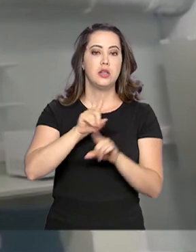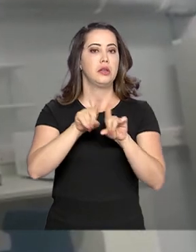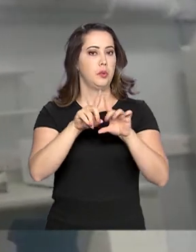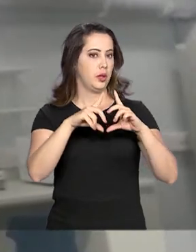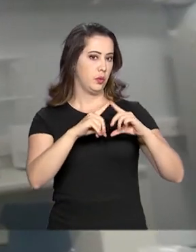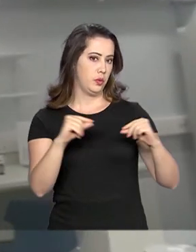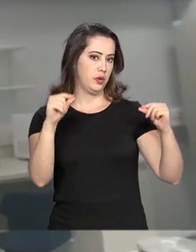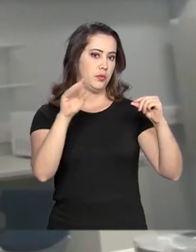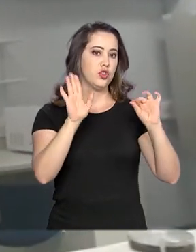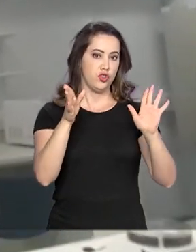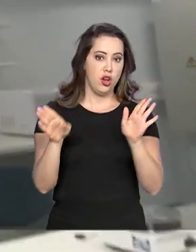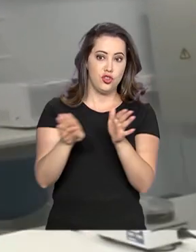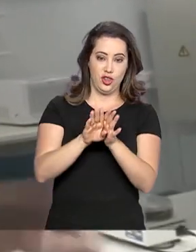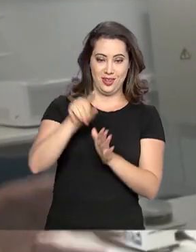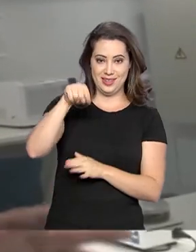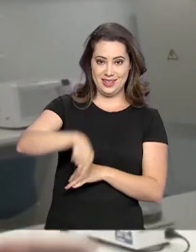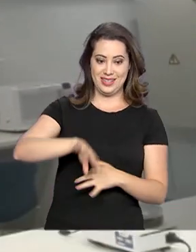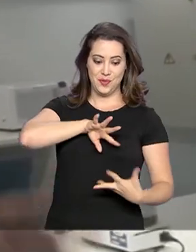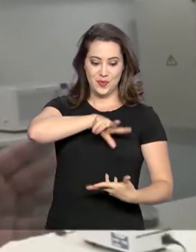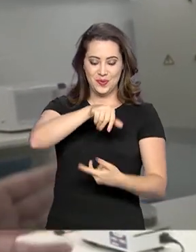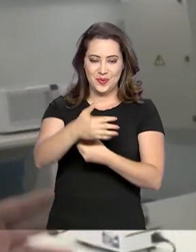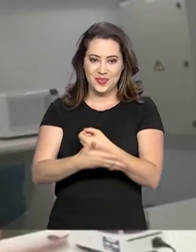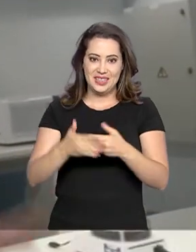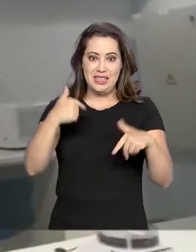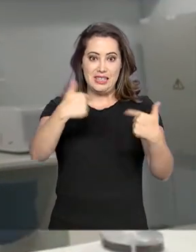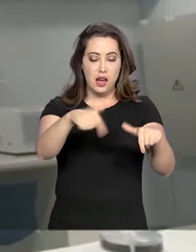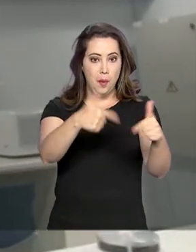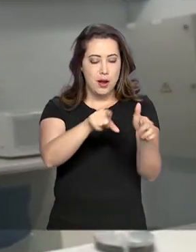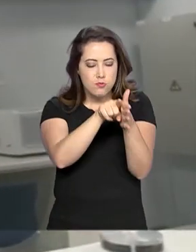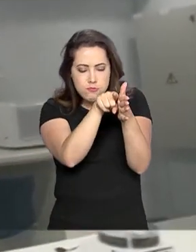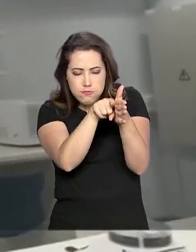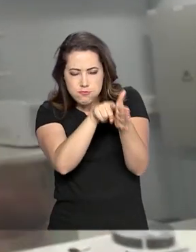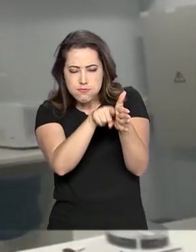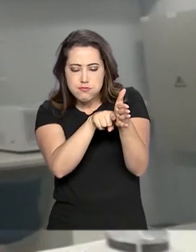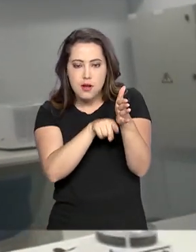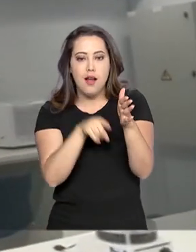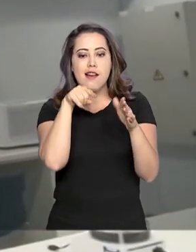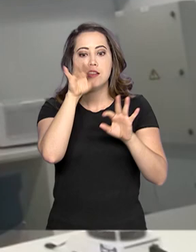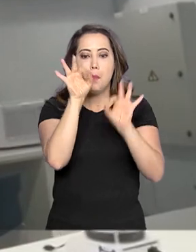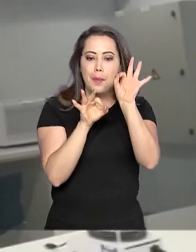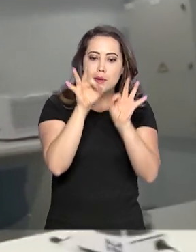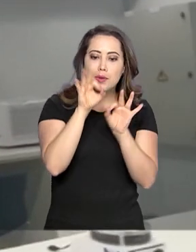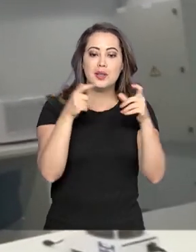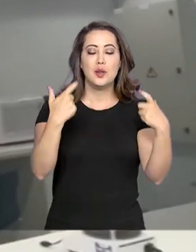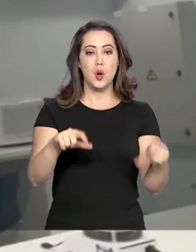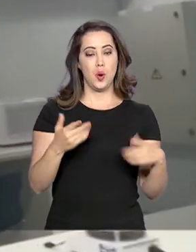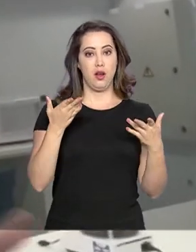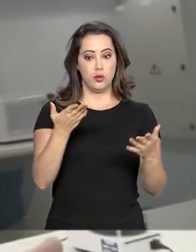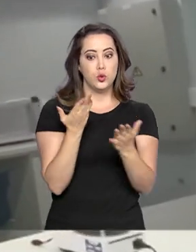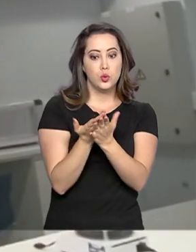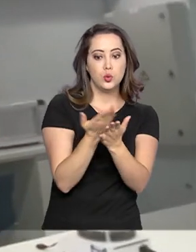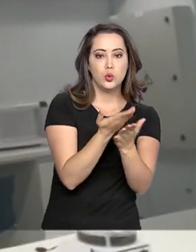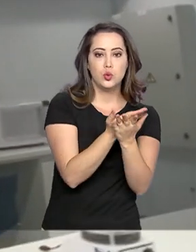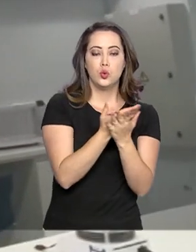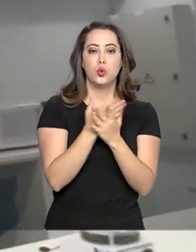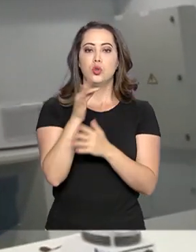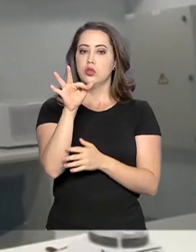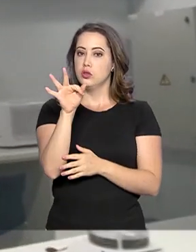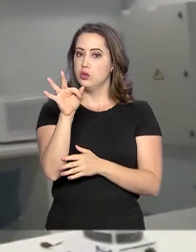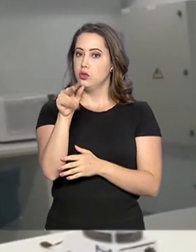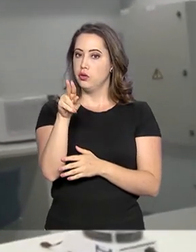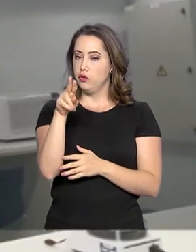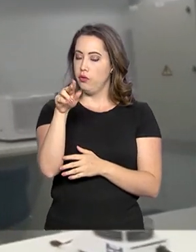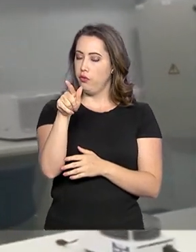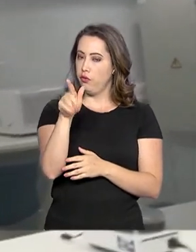Brasília já estão aqui na Antártica trabalhando em pesquisas e montando esses laboratórios. Eles estudam fungos e seres